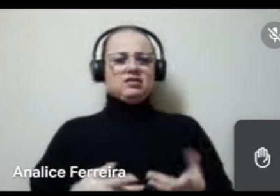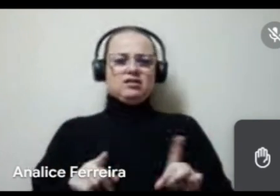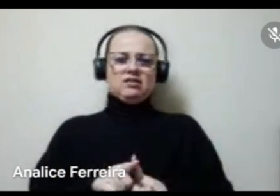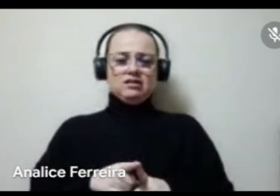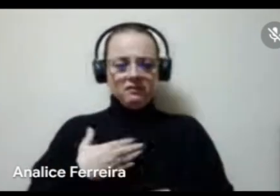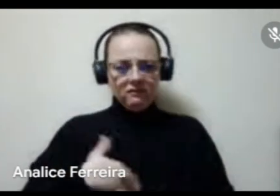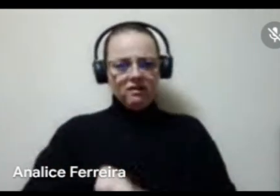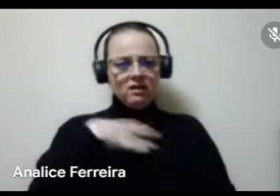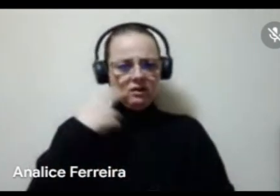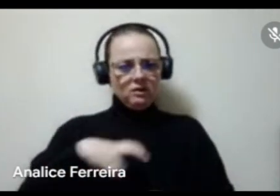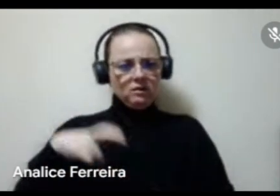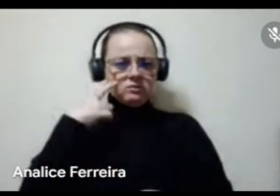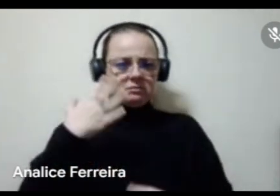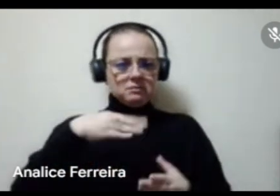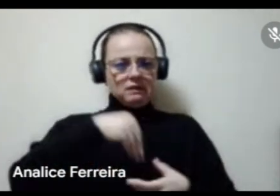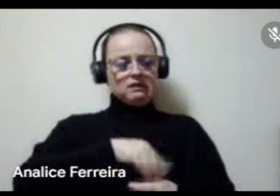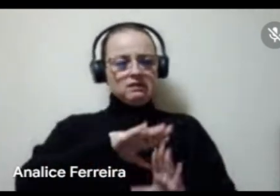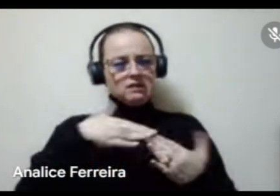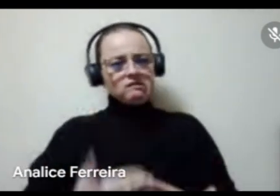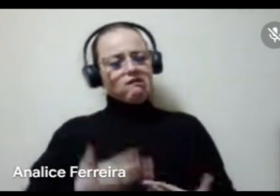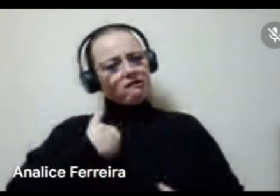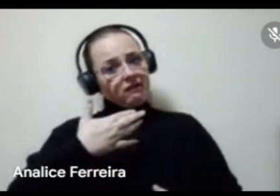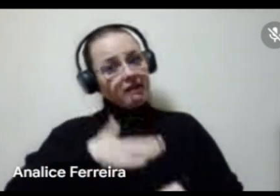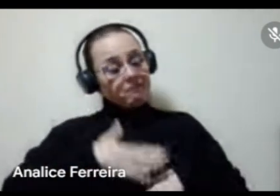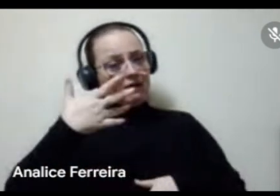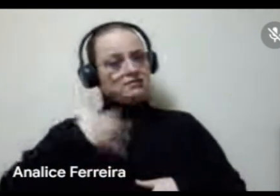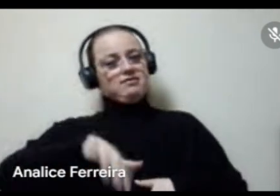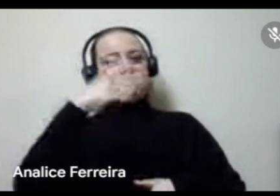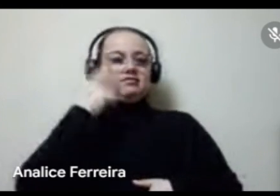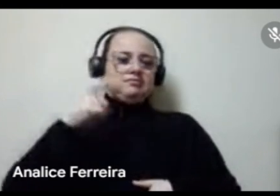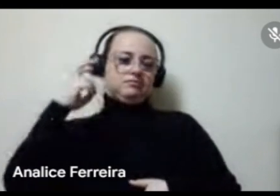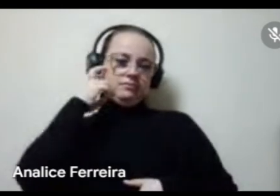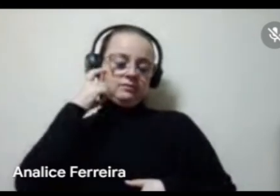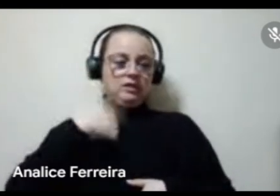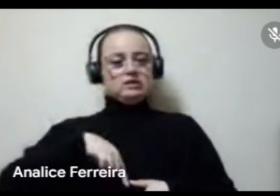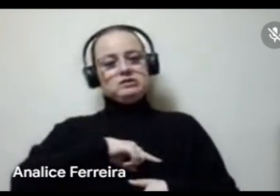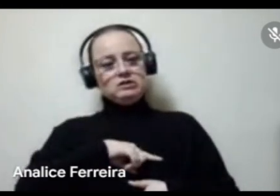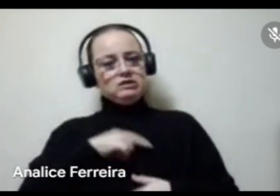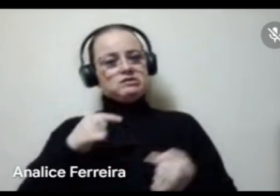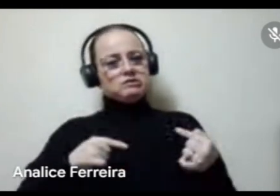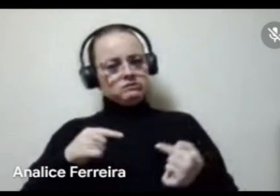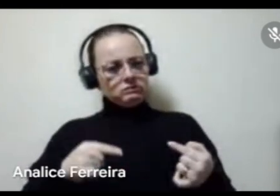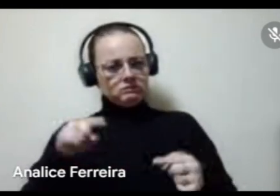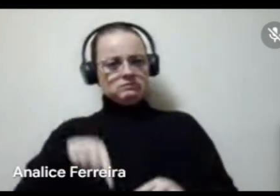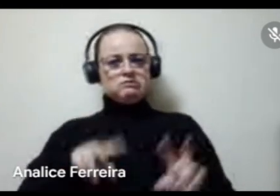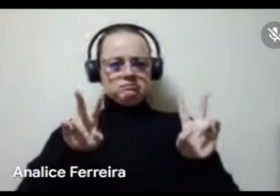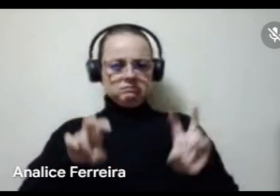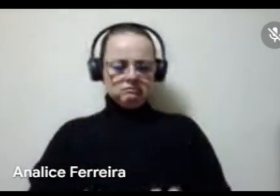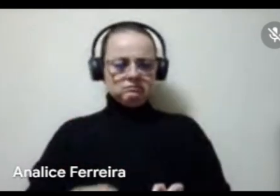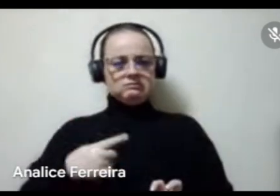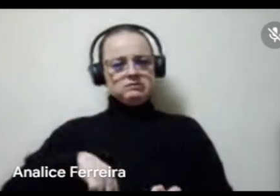de levar cultura para a escola, levar mais, na verdade, né? Nós andamos discutindo aqui, nós que